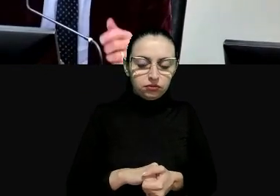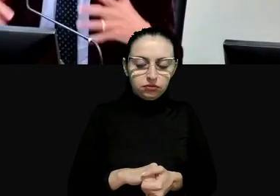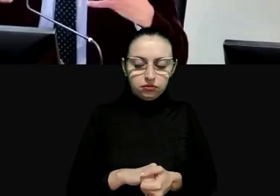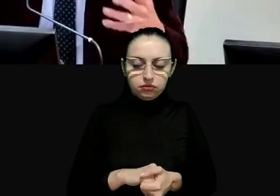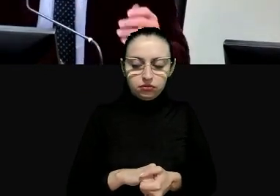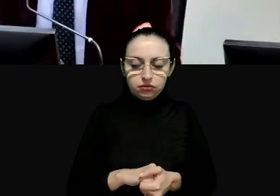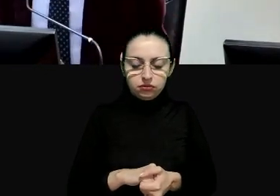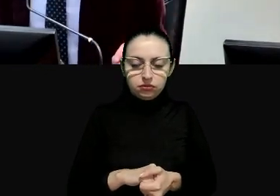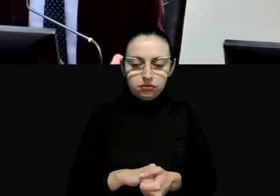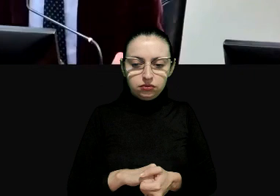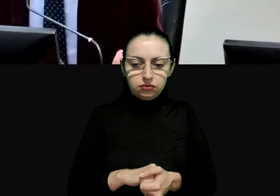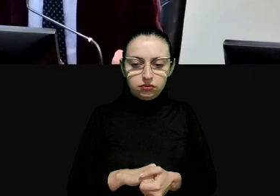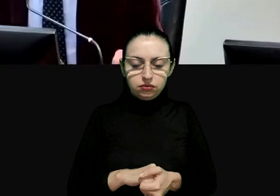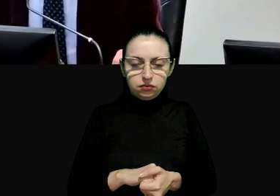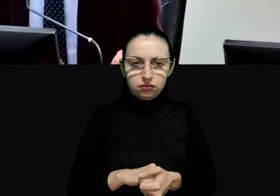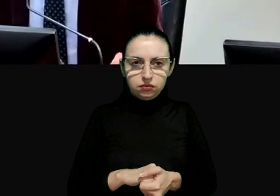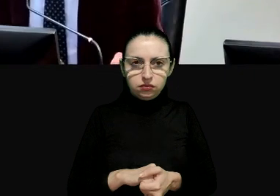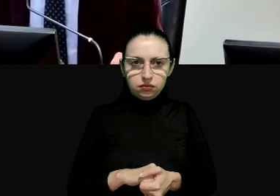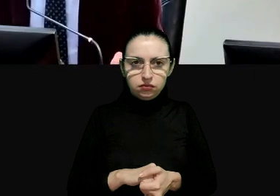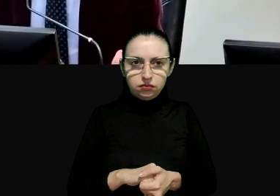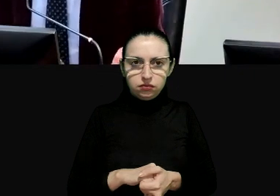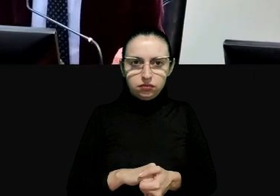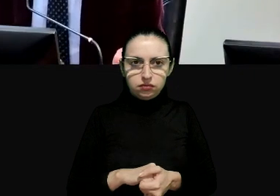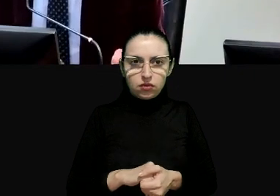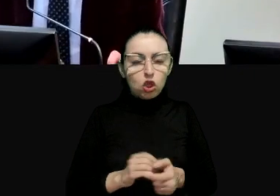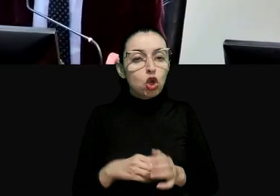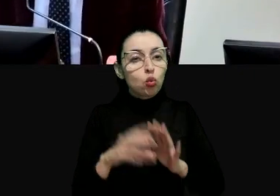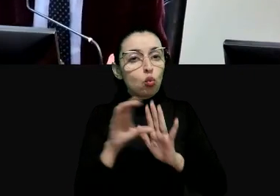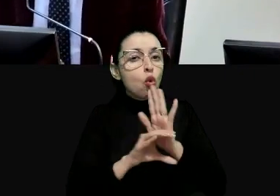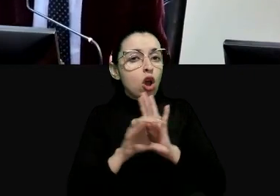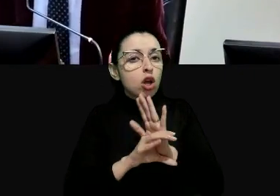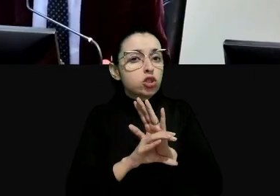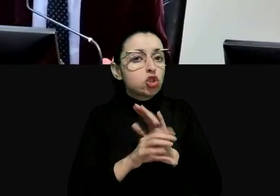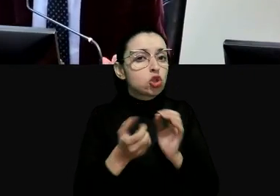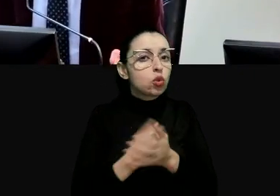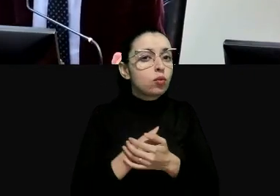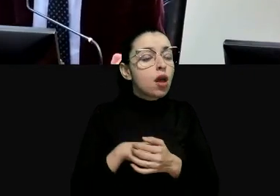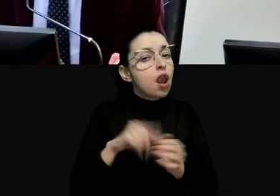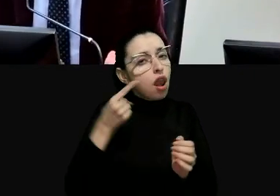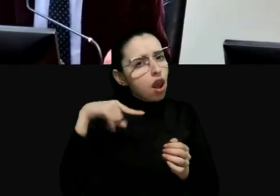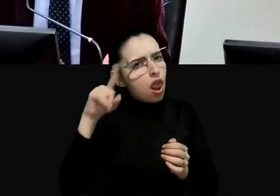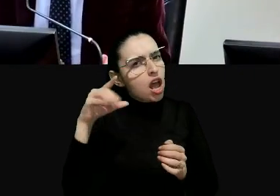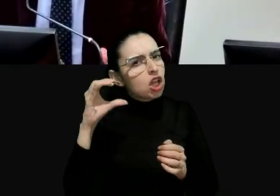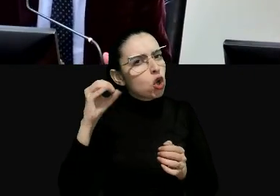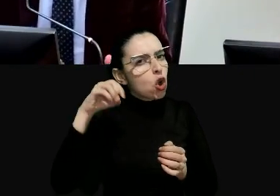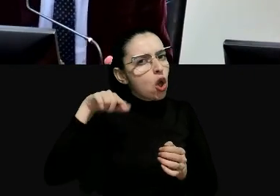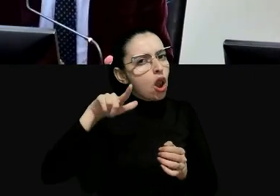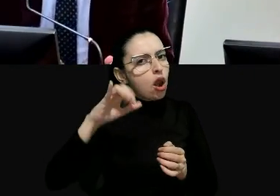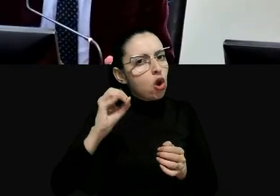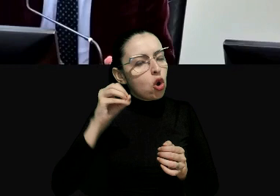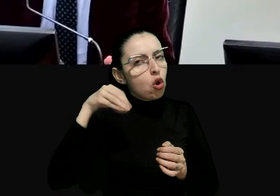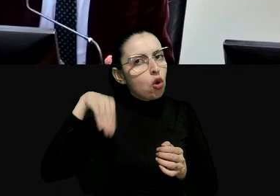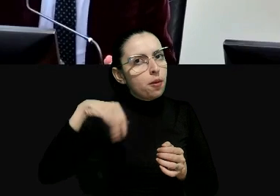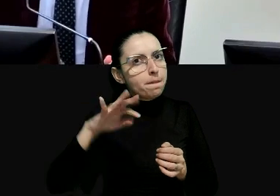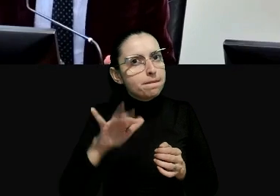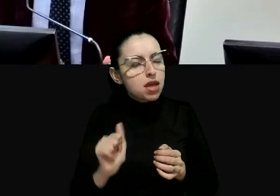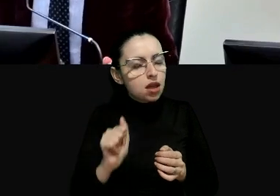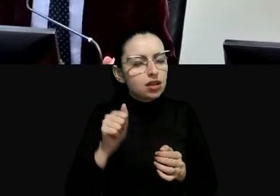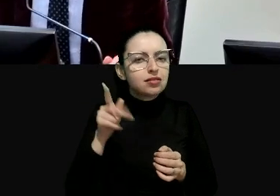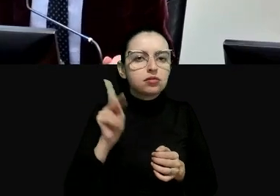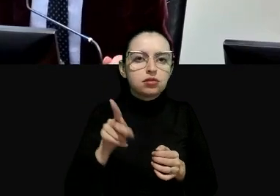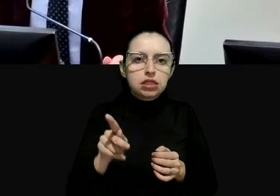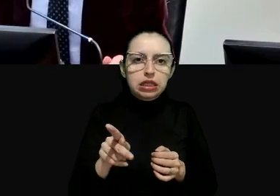isso começa com a corte constitucional de colombia segue